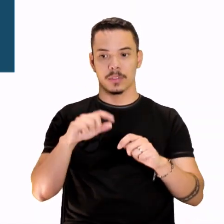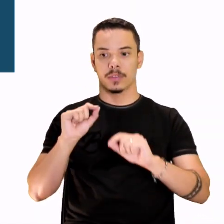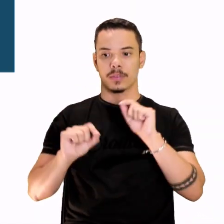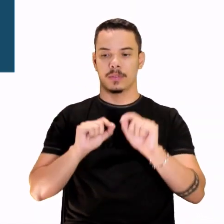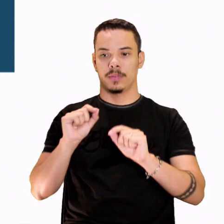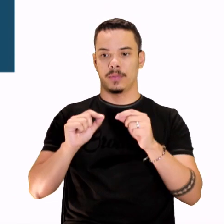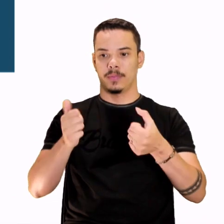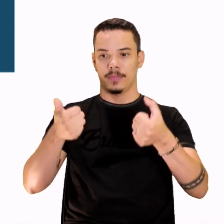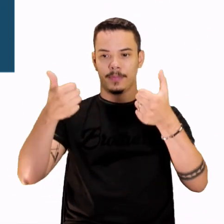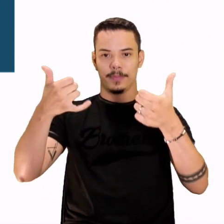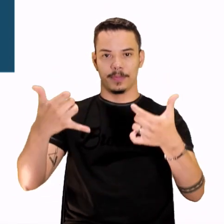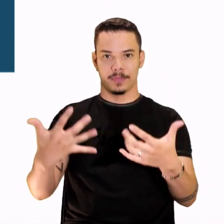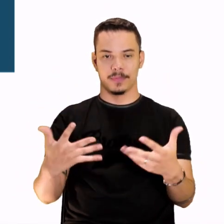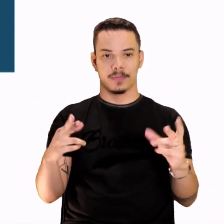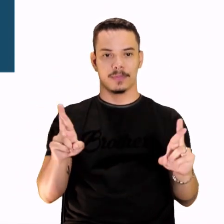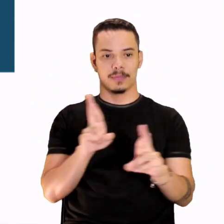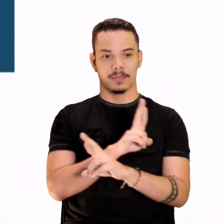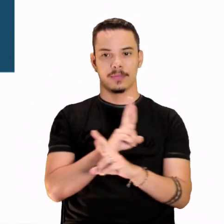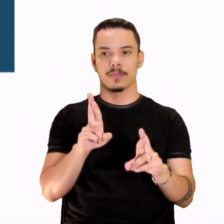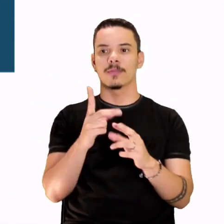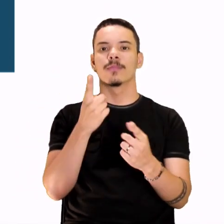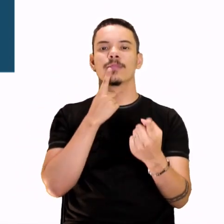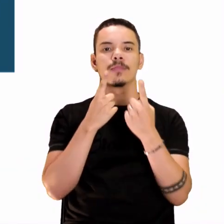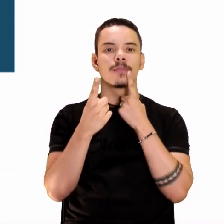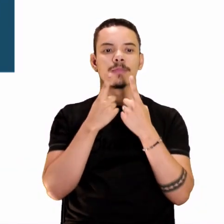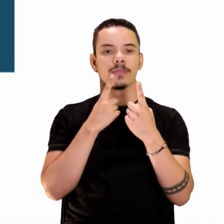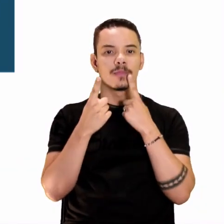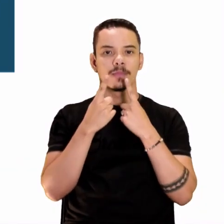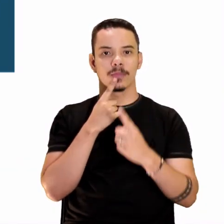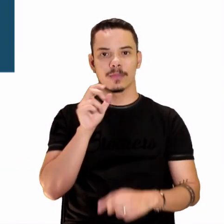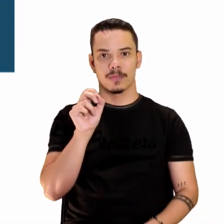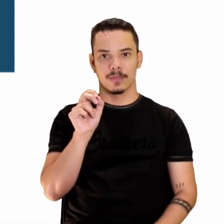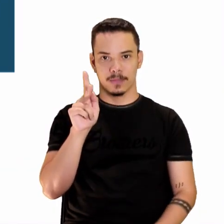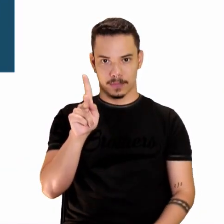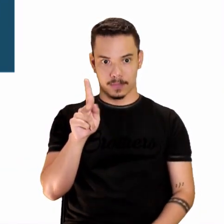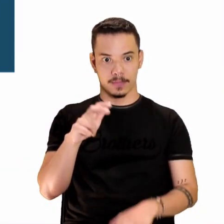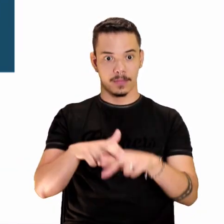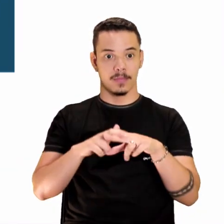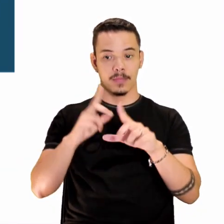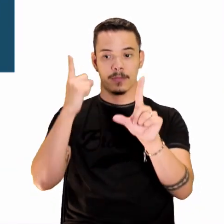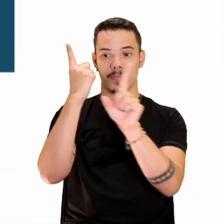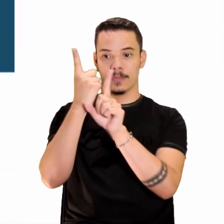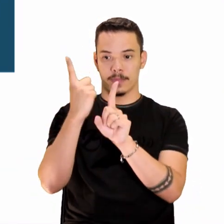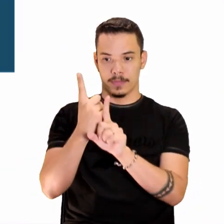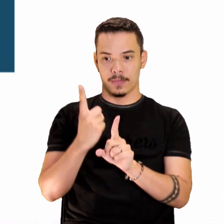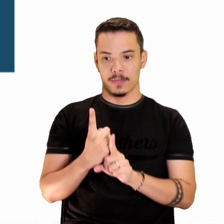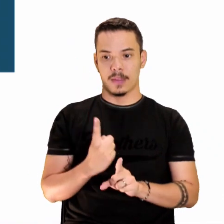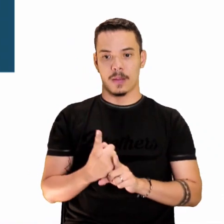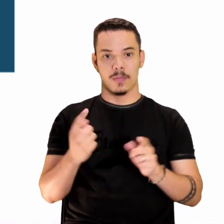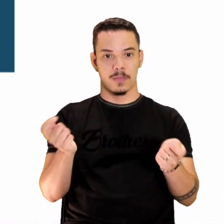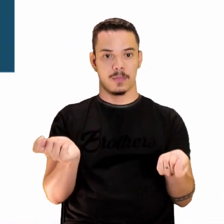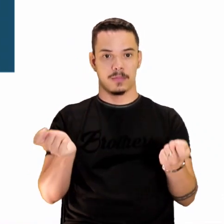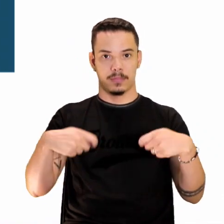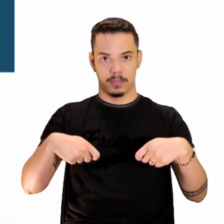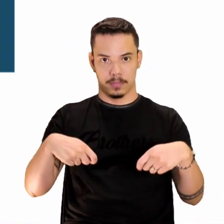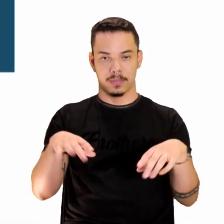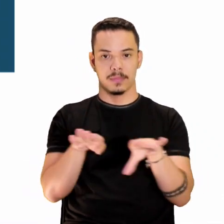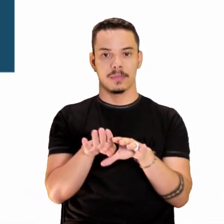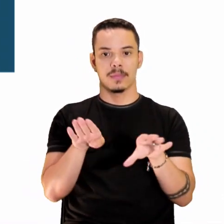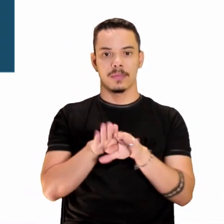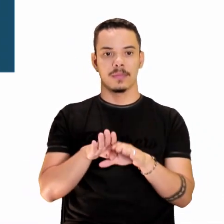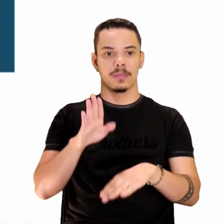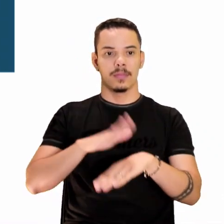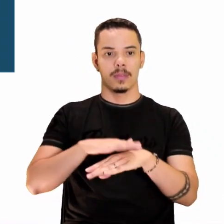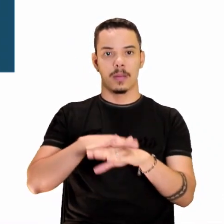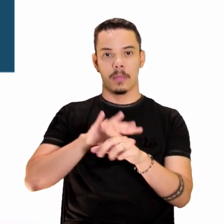explicitação de relações dialógicas, ok? A identificação de posicionamento ou de